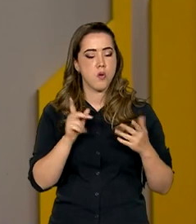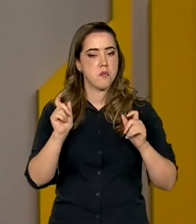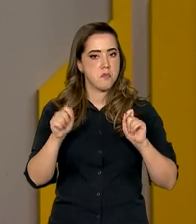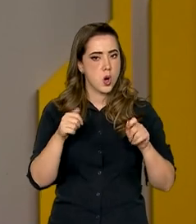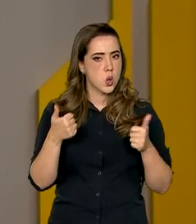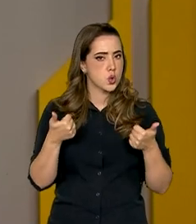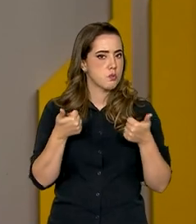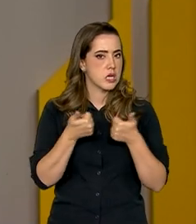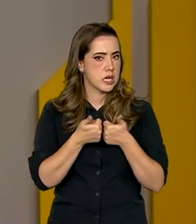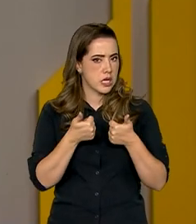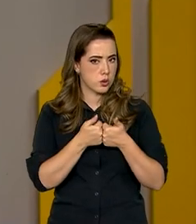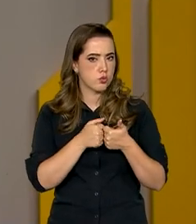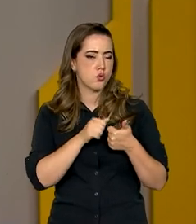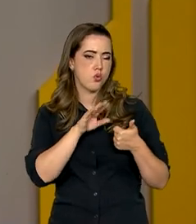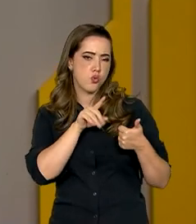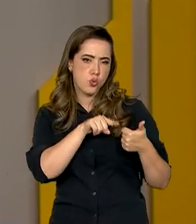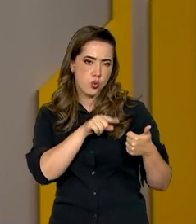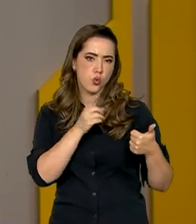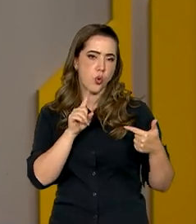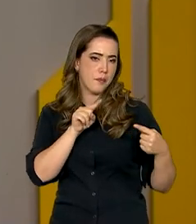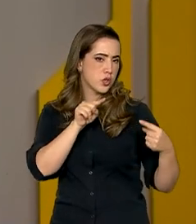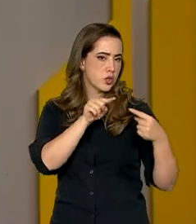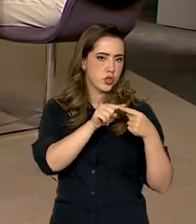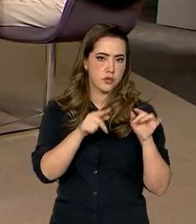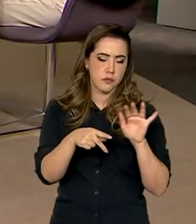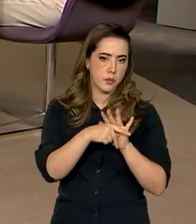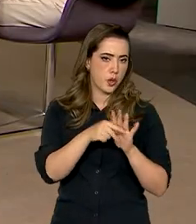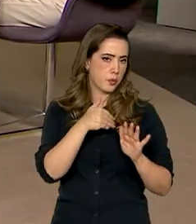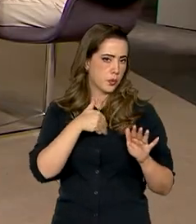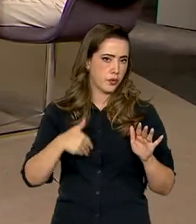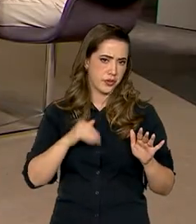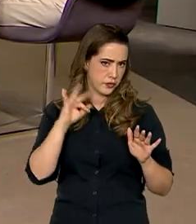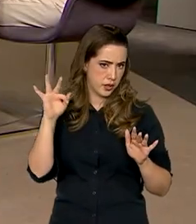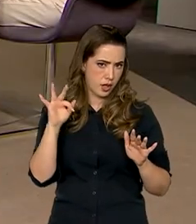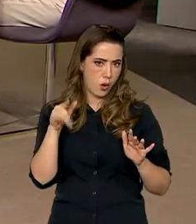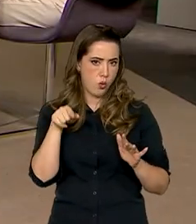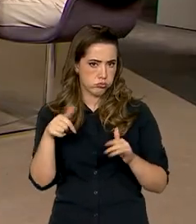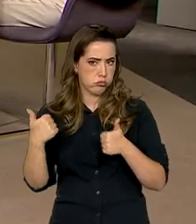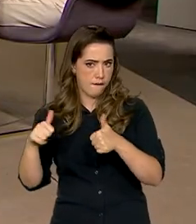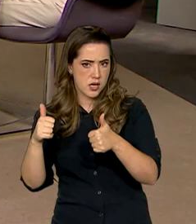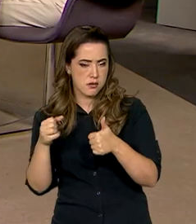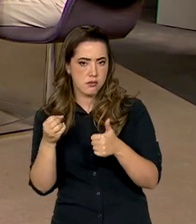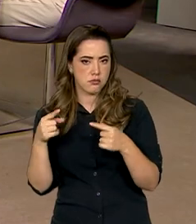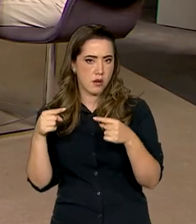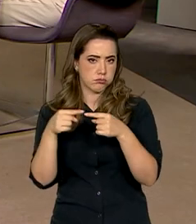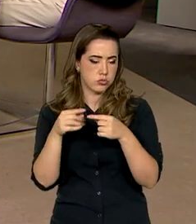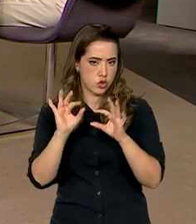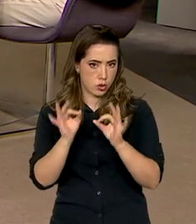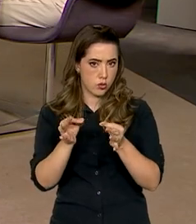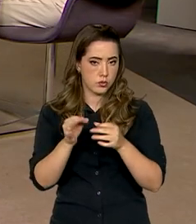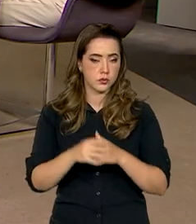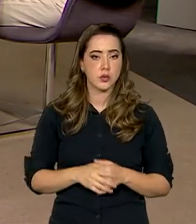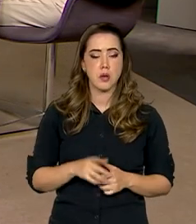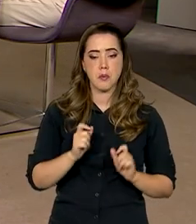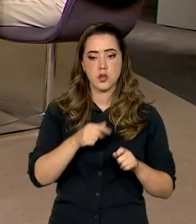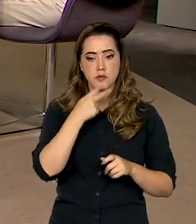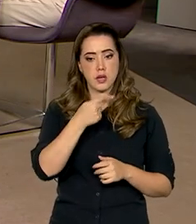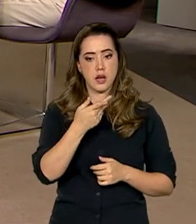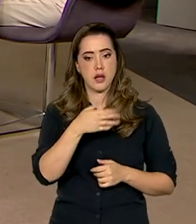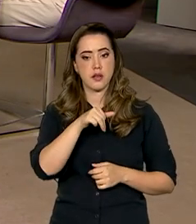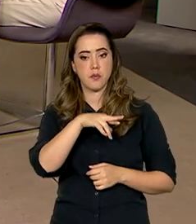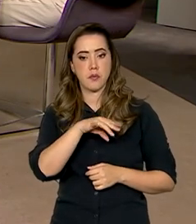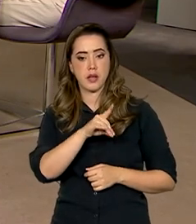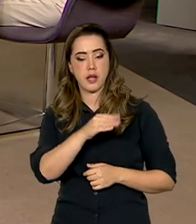aproxima cada vez mais da própria projeção do governo. Dá para dizer, professor, que o mercado está mais otimista com a